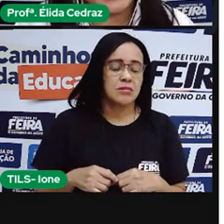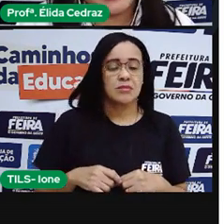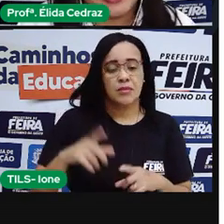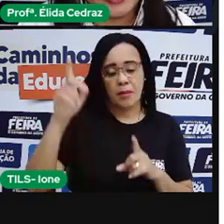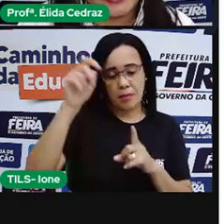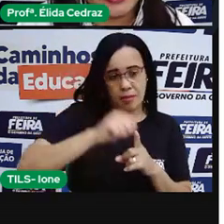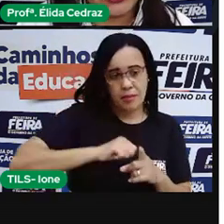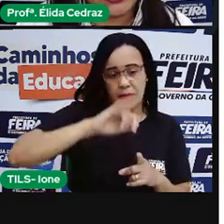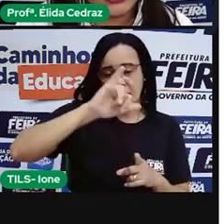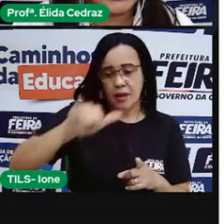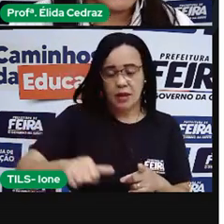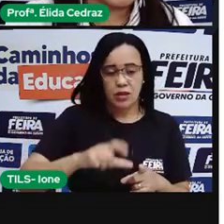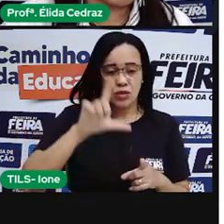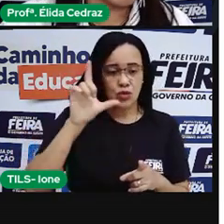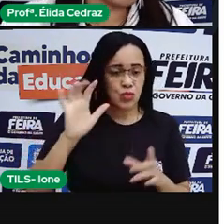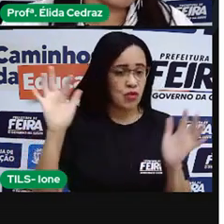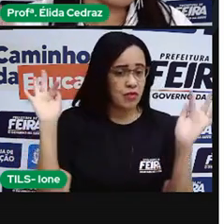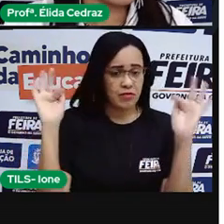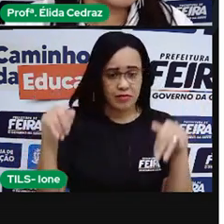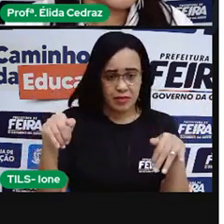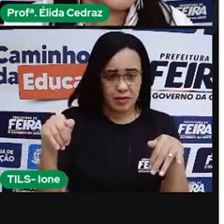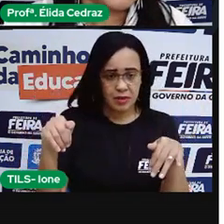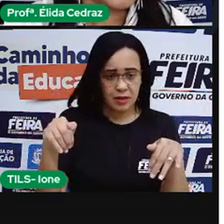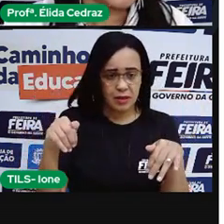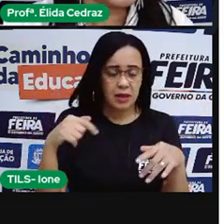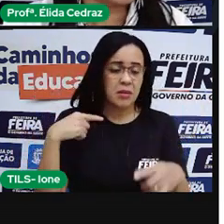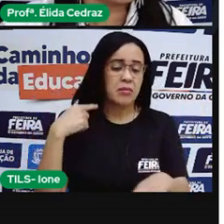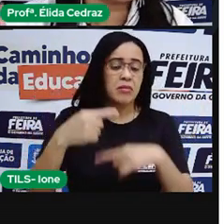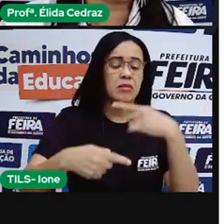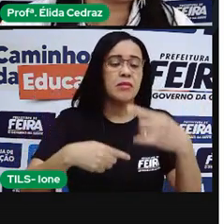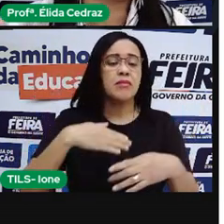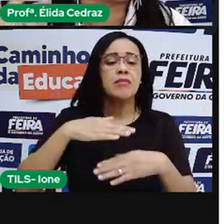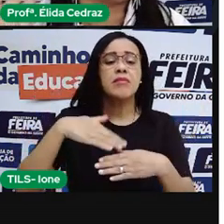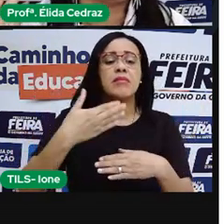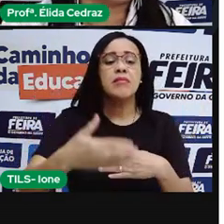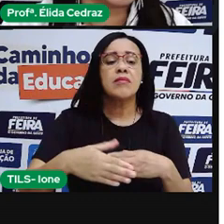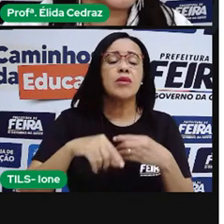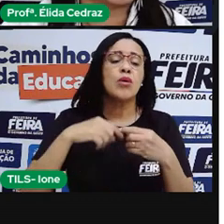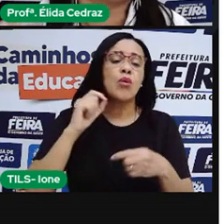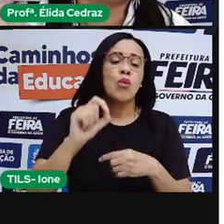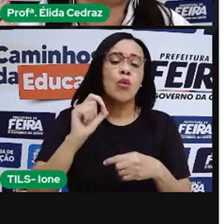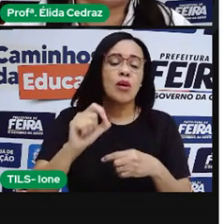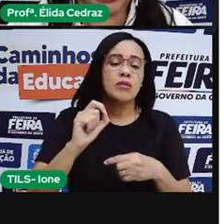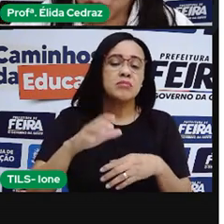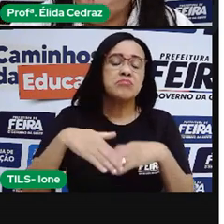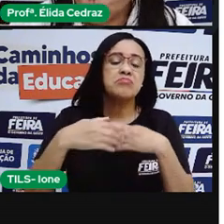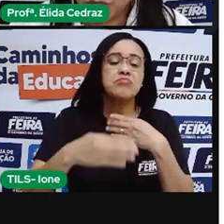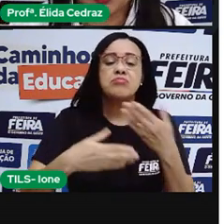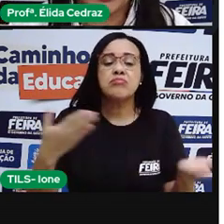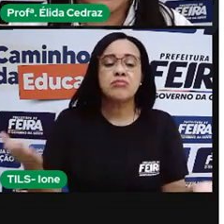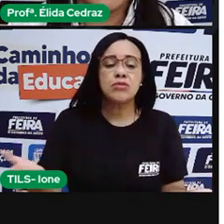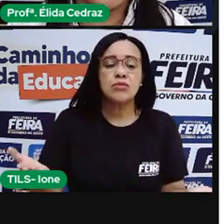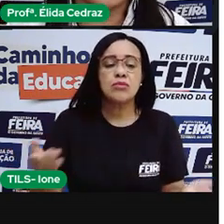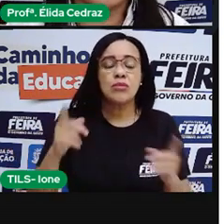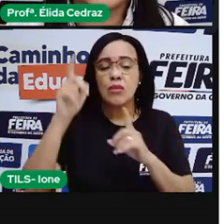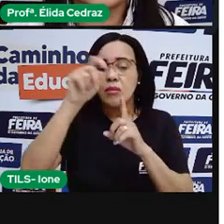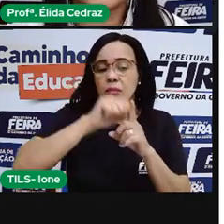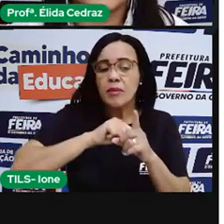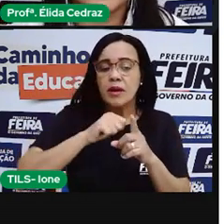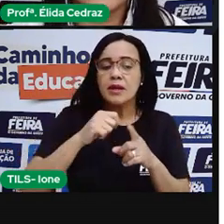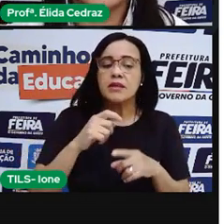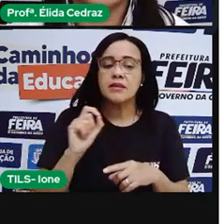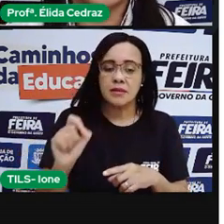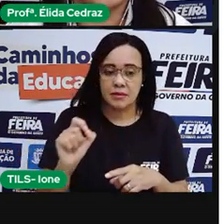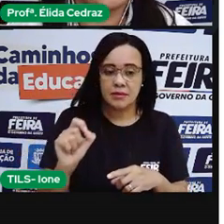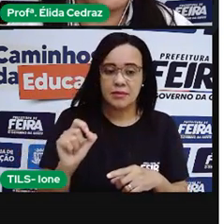julho está encerrando, qual é o mês seguinte? Que mês vai iniciar depois de julho? O mês